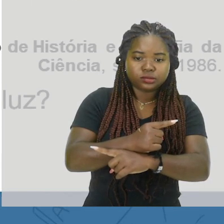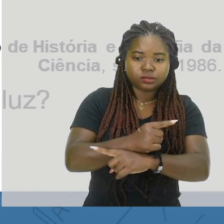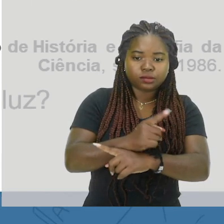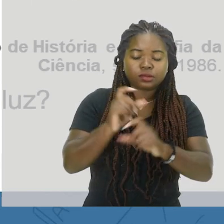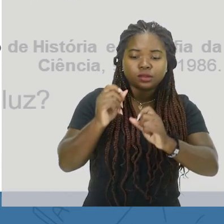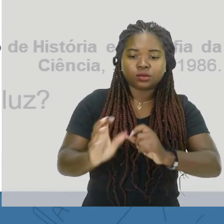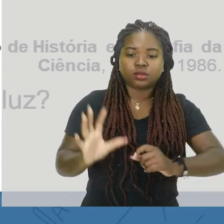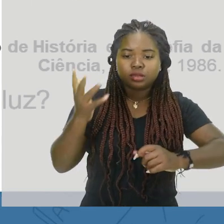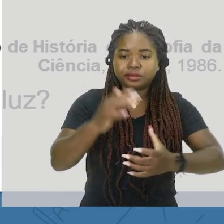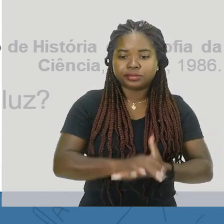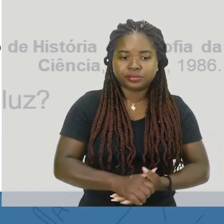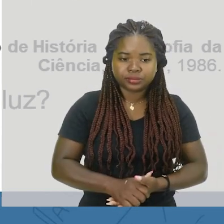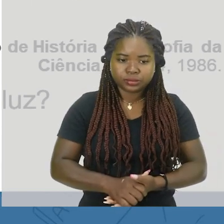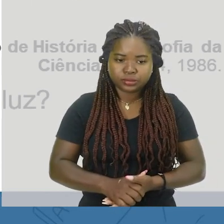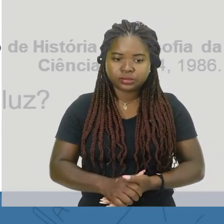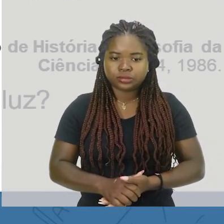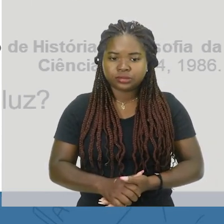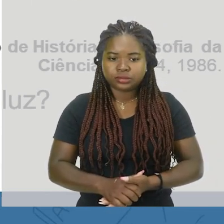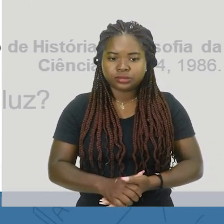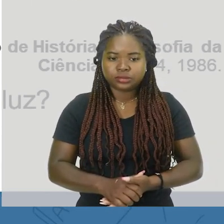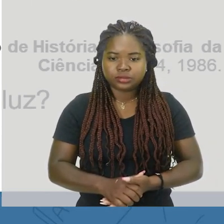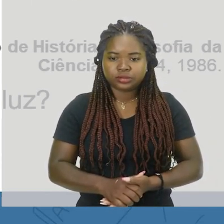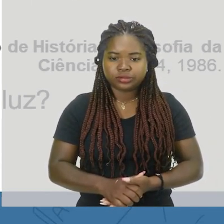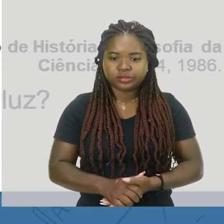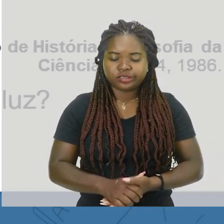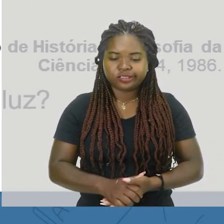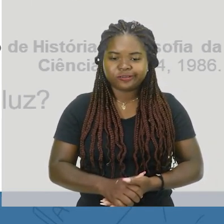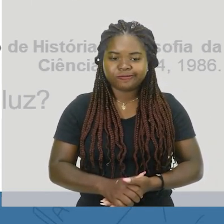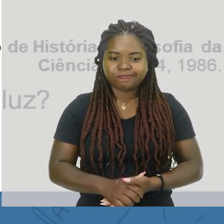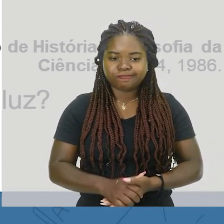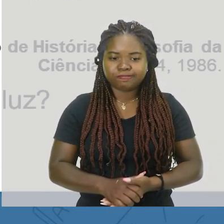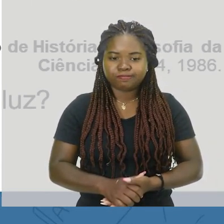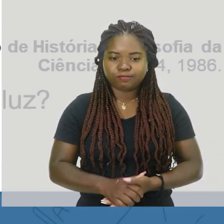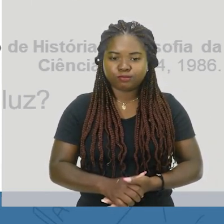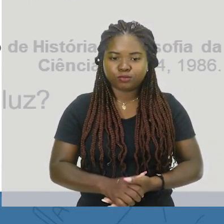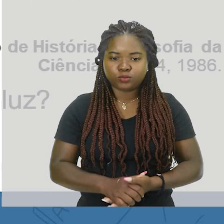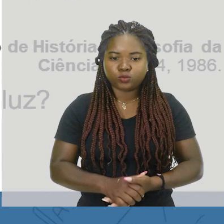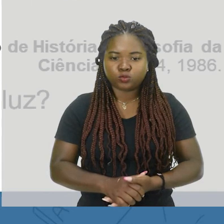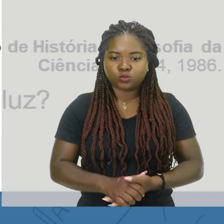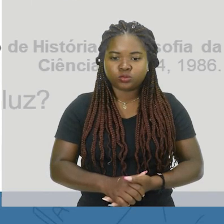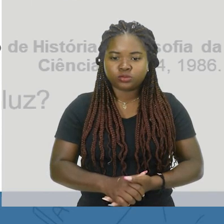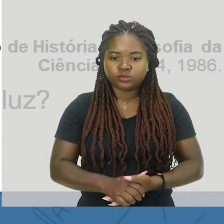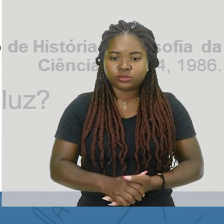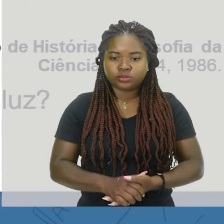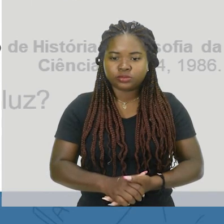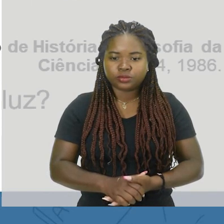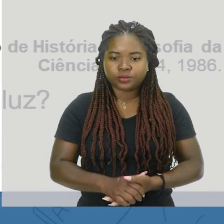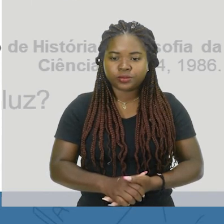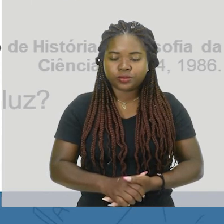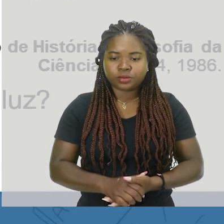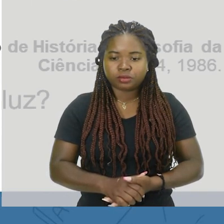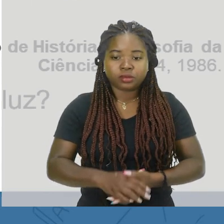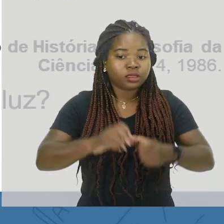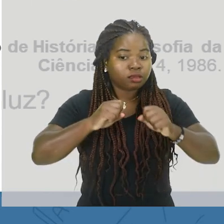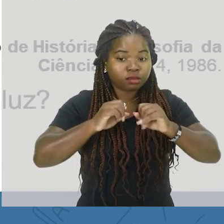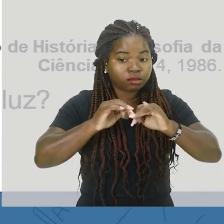se atravessam uns aos outros sem se espalharem,